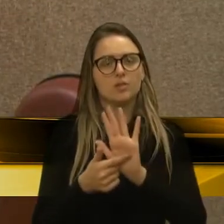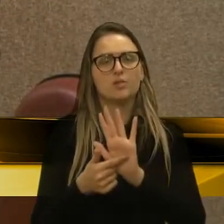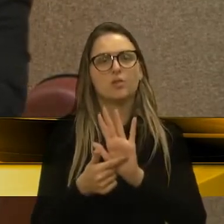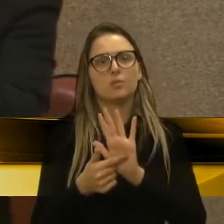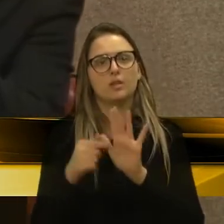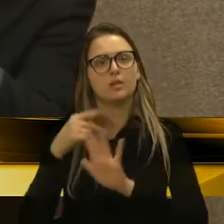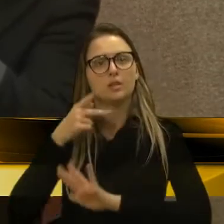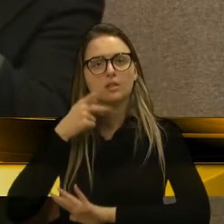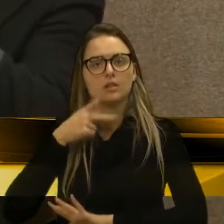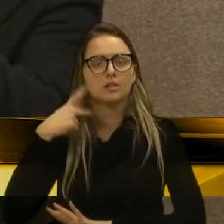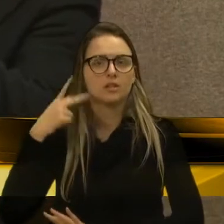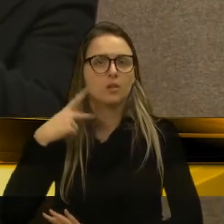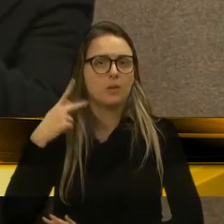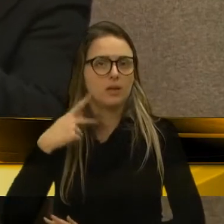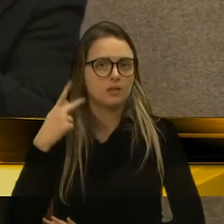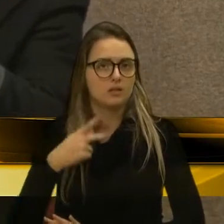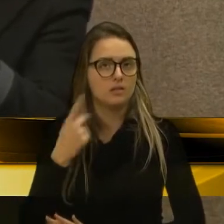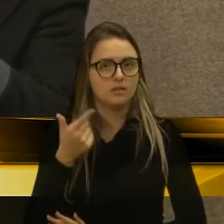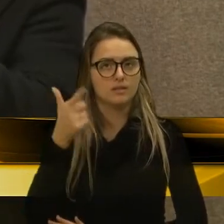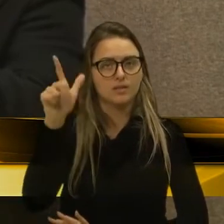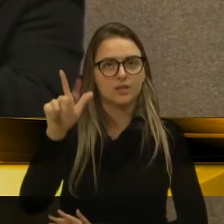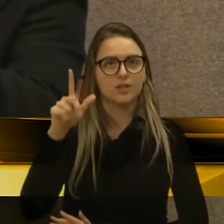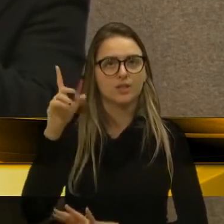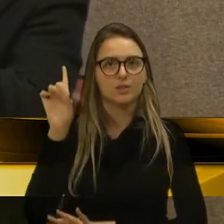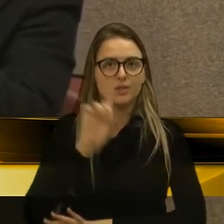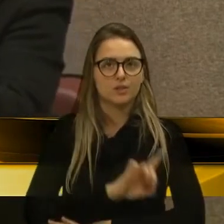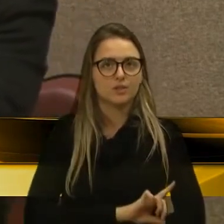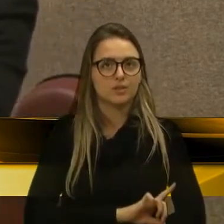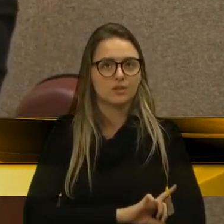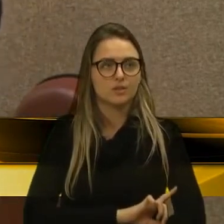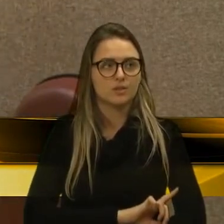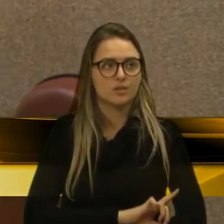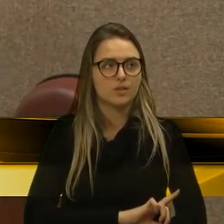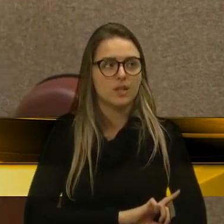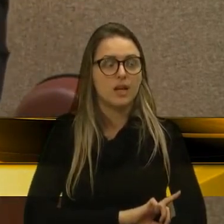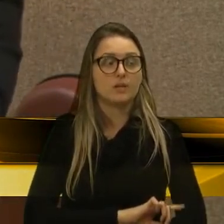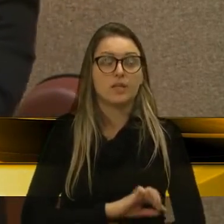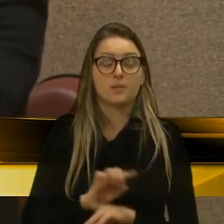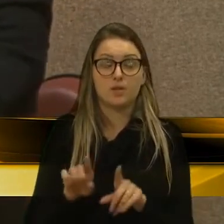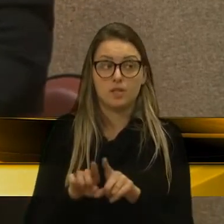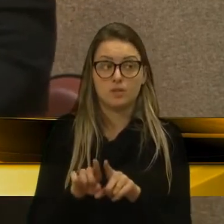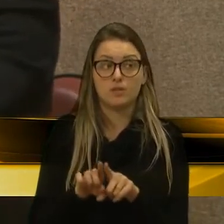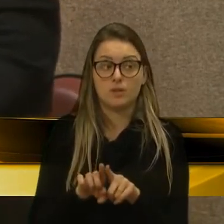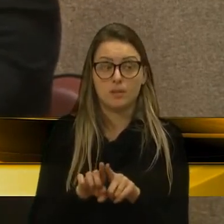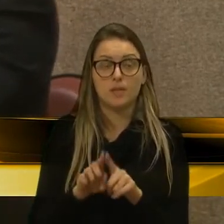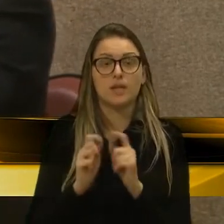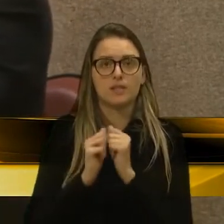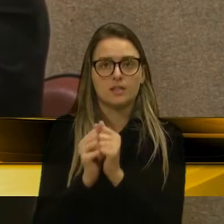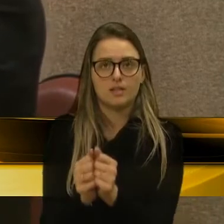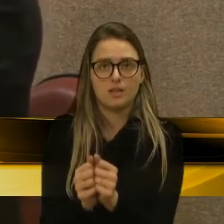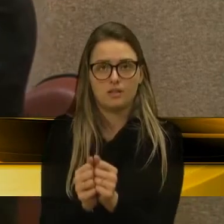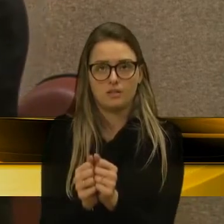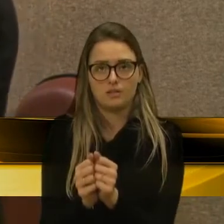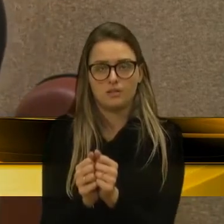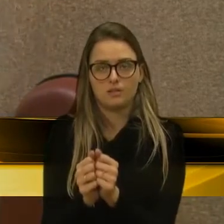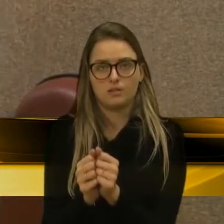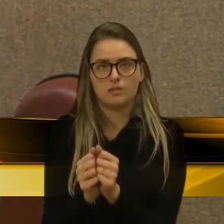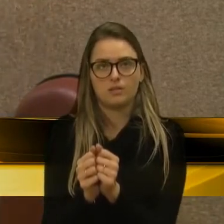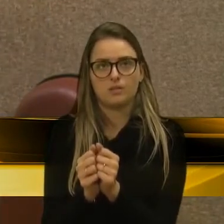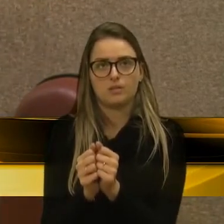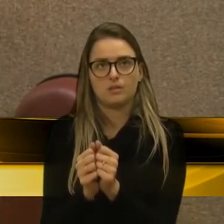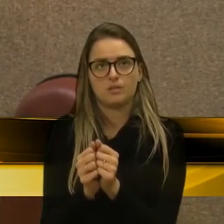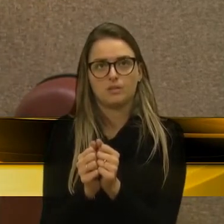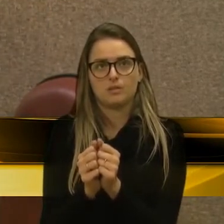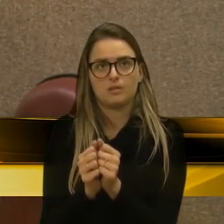que depois, no outro dia, olha que interessante, o prefeito, na época, o senhor Barbosa Velho, deu uma entrevista e disse, era eu